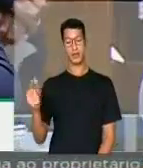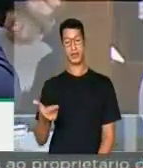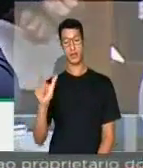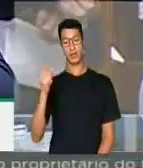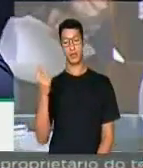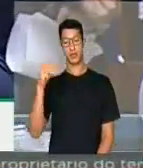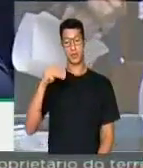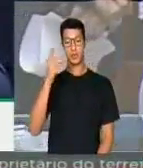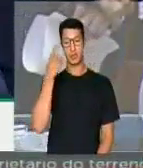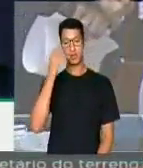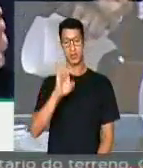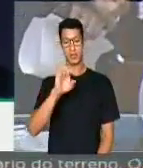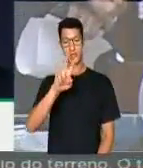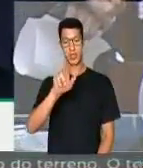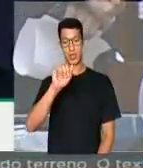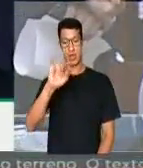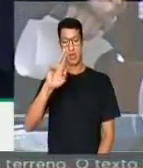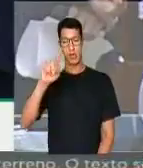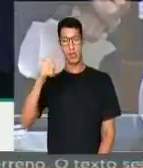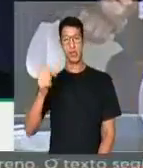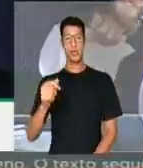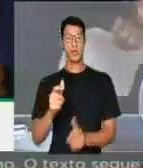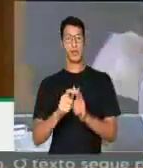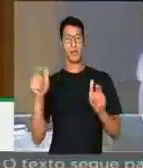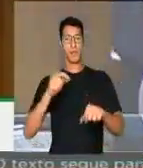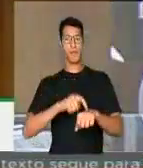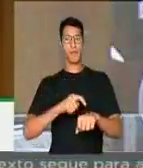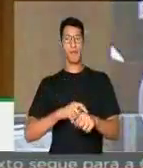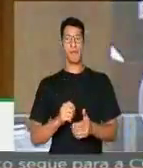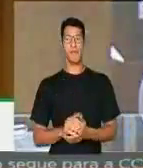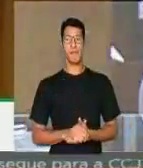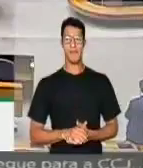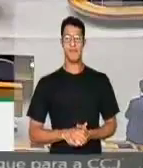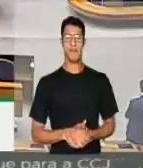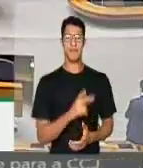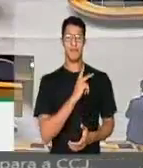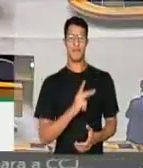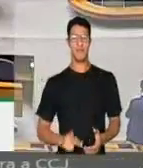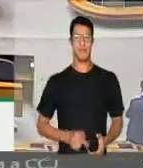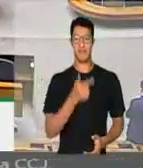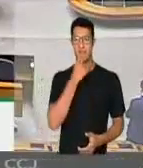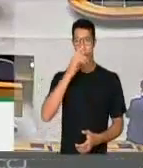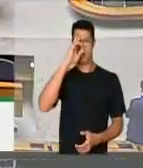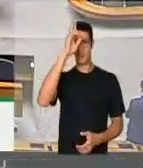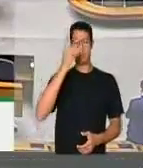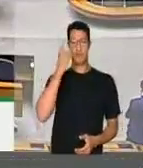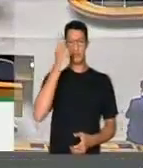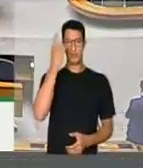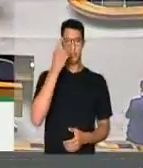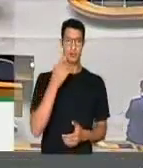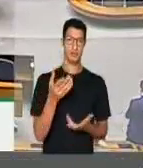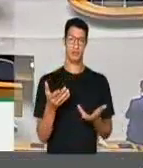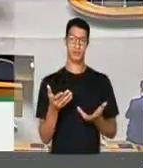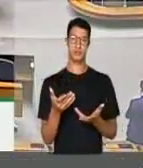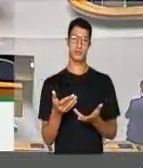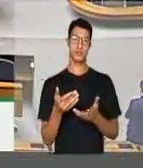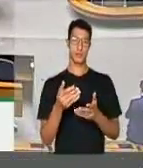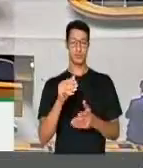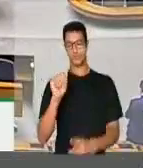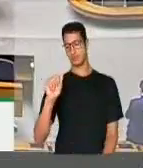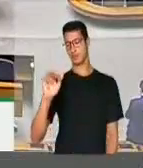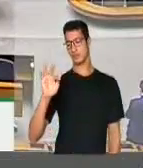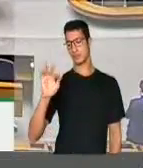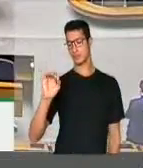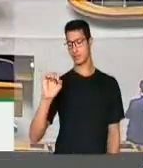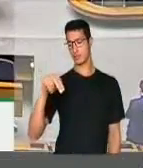porém, concedo um minuto ao deputado Evair e seguimos com o grande expediente. Senhor presidente, senhoras e senhores deputados. Afonso